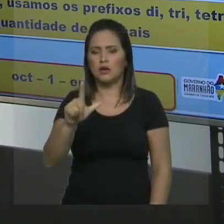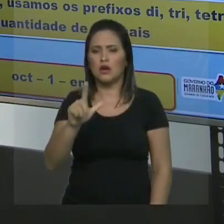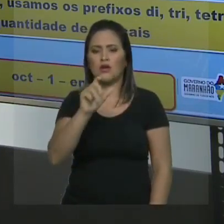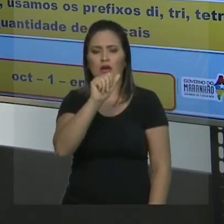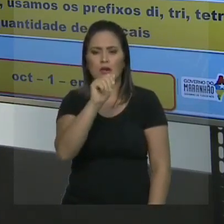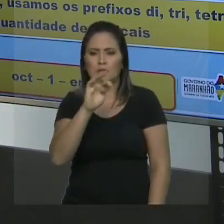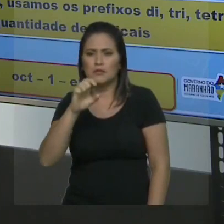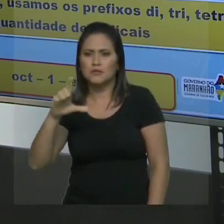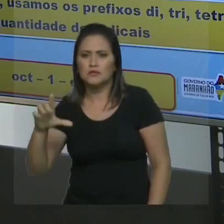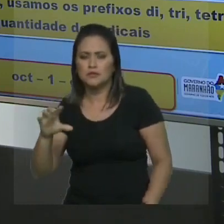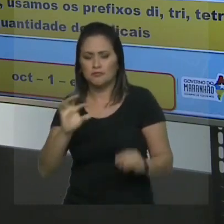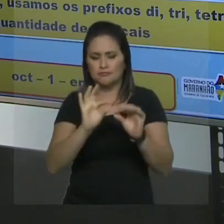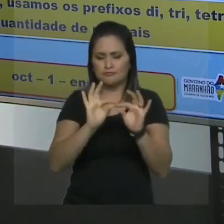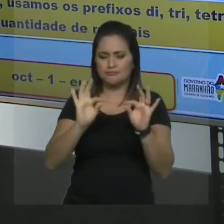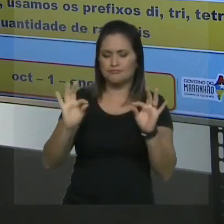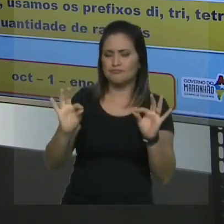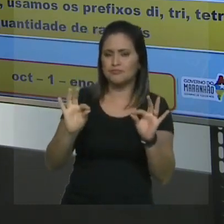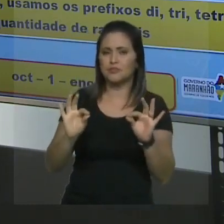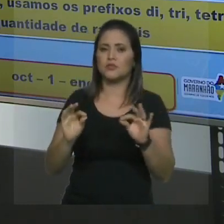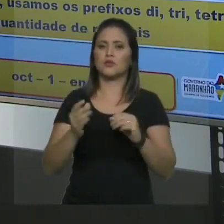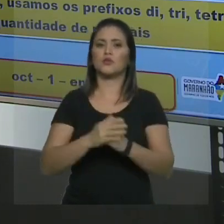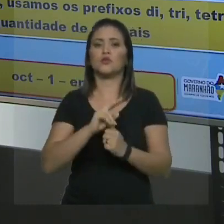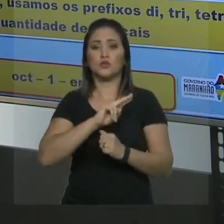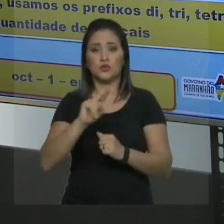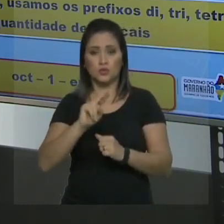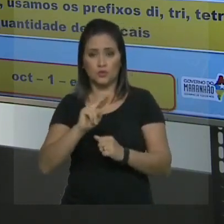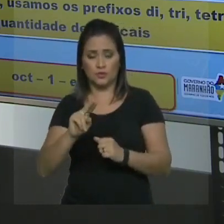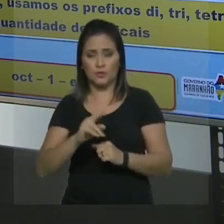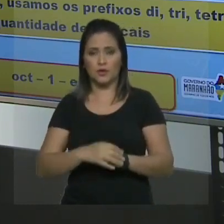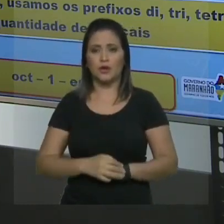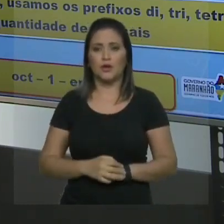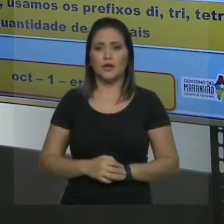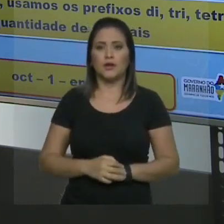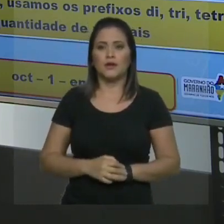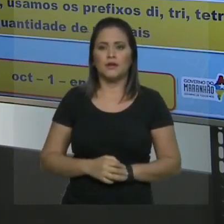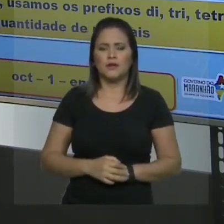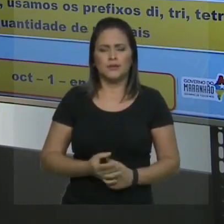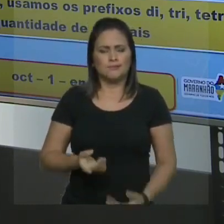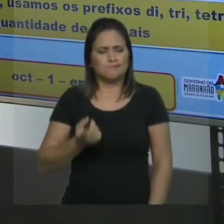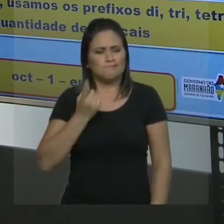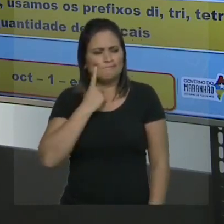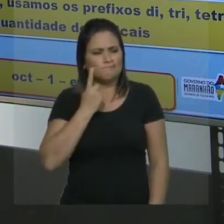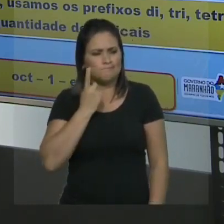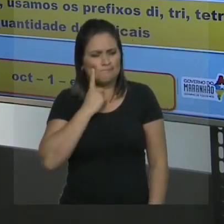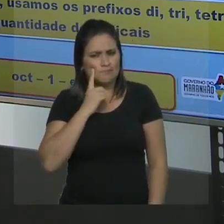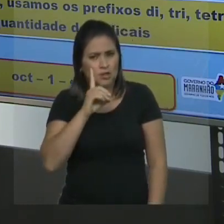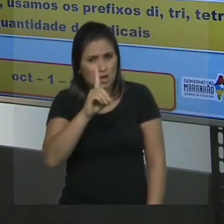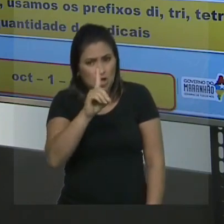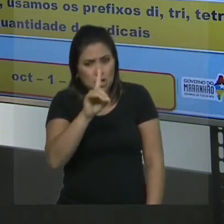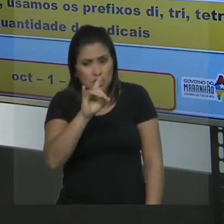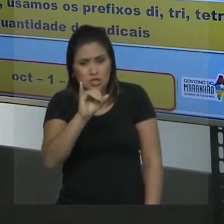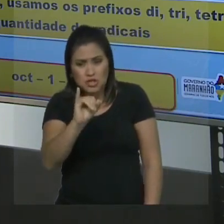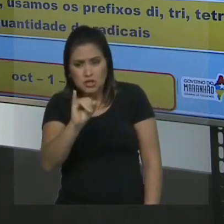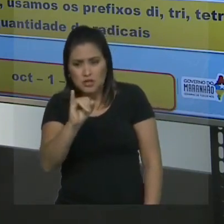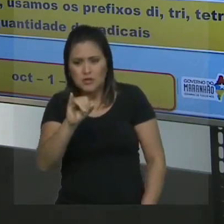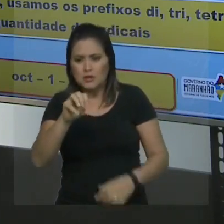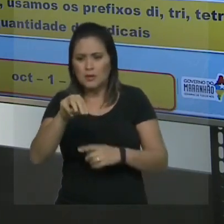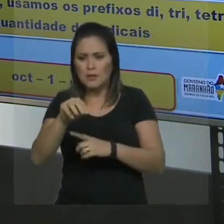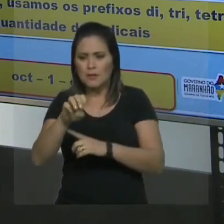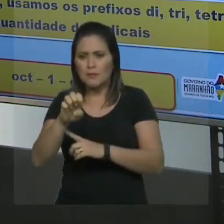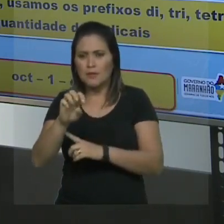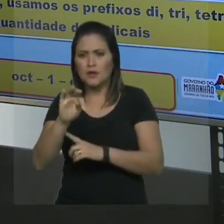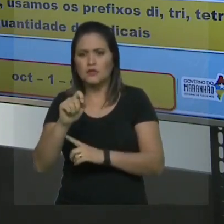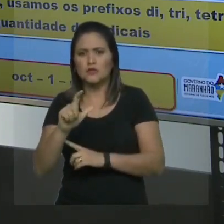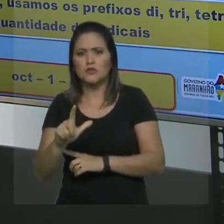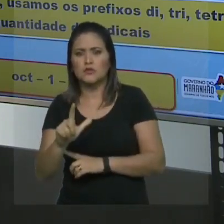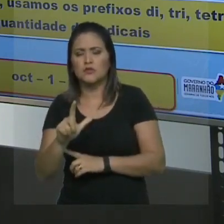Professor, tenho uma dúvida. O dimetil, o D aqui não vem primeiro do que o E? Sim, mas o detalhe importante aqui é que D